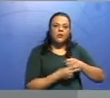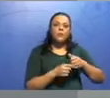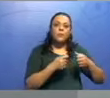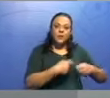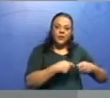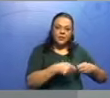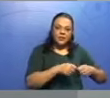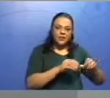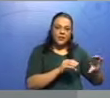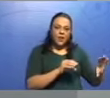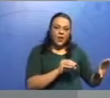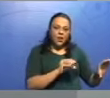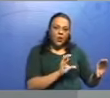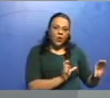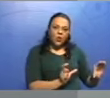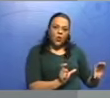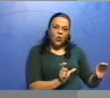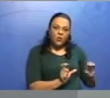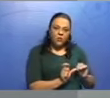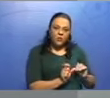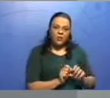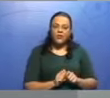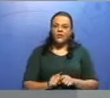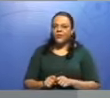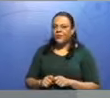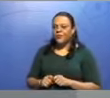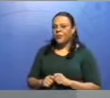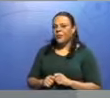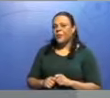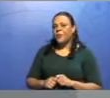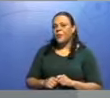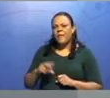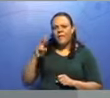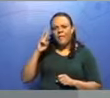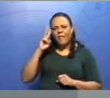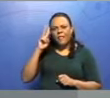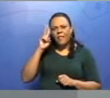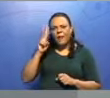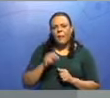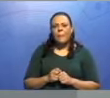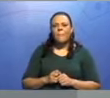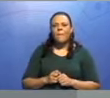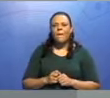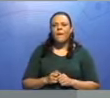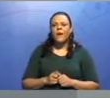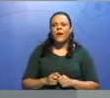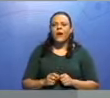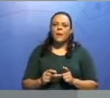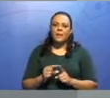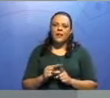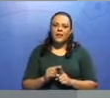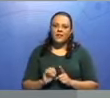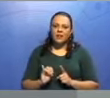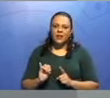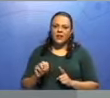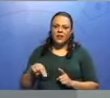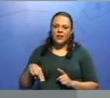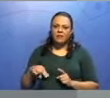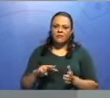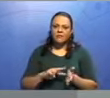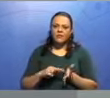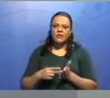Agora, intransitivo. Lembra? Feliz, infeliz. In é não. Então, não transitivo.